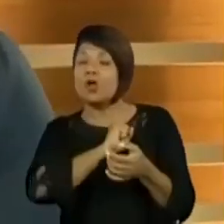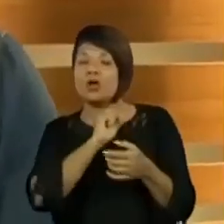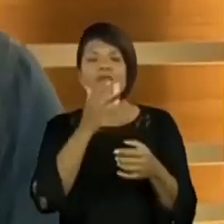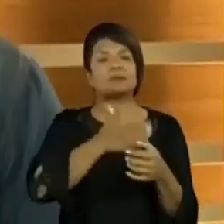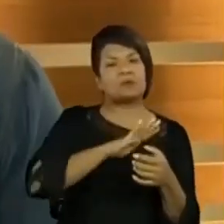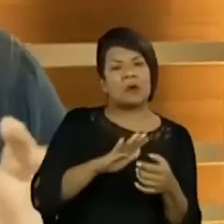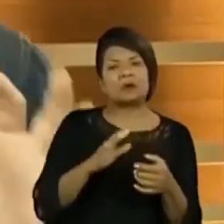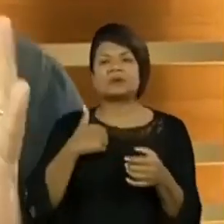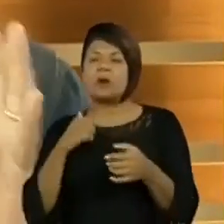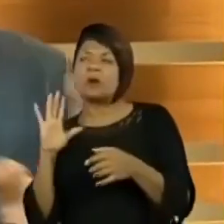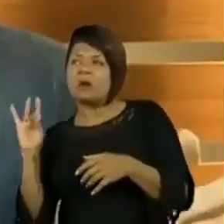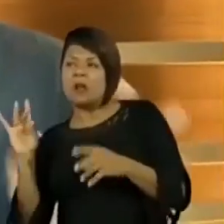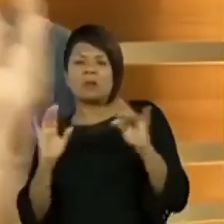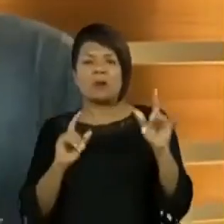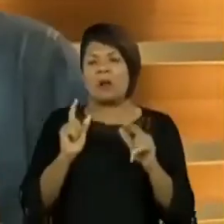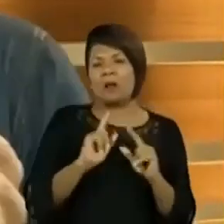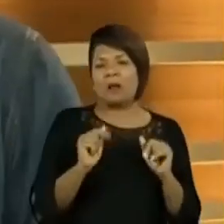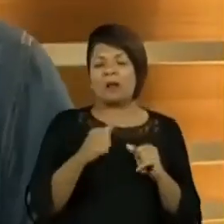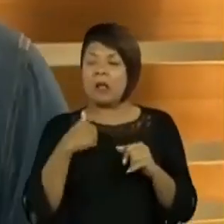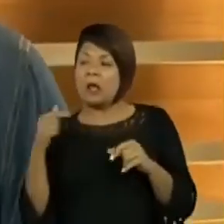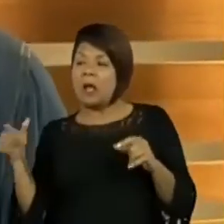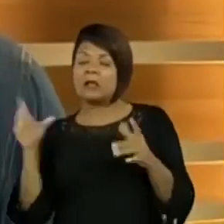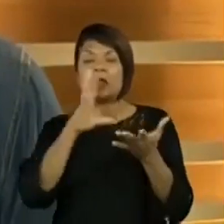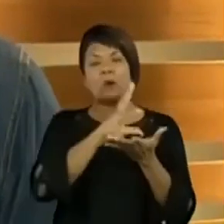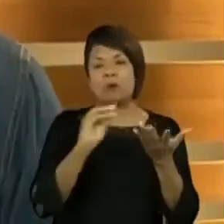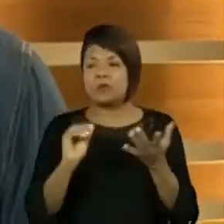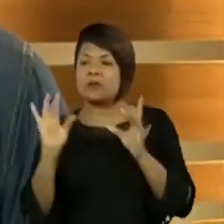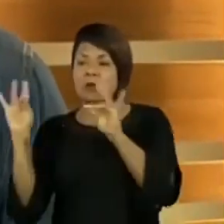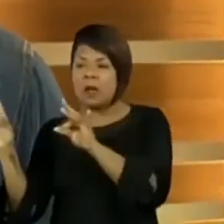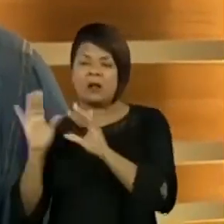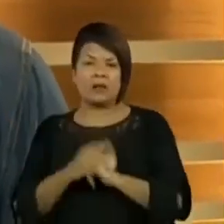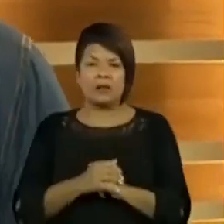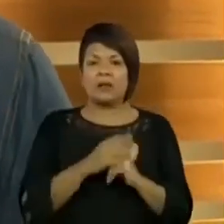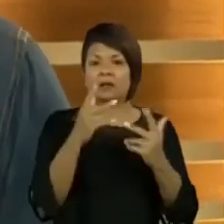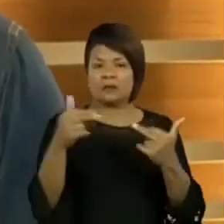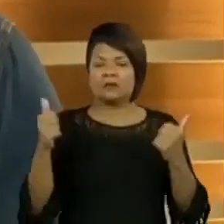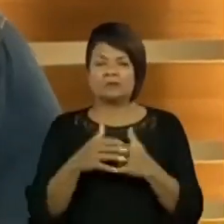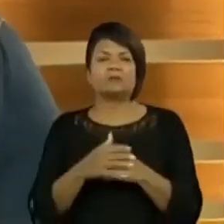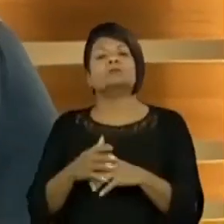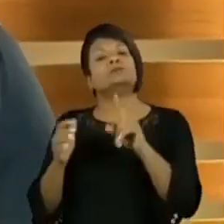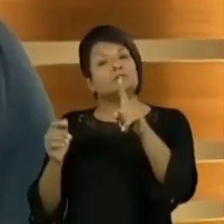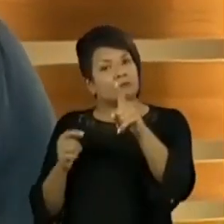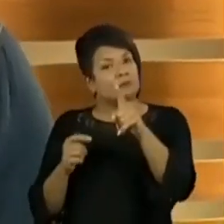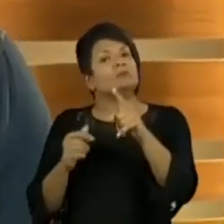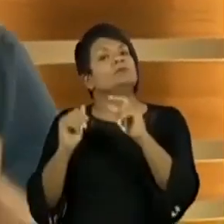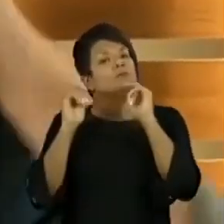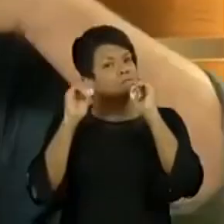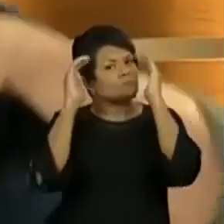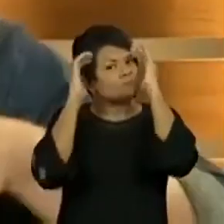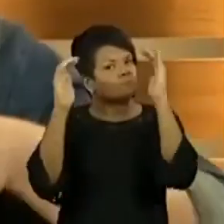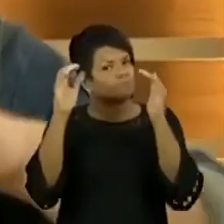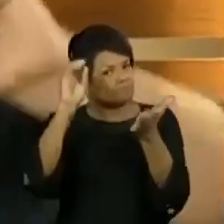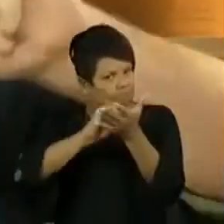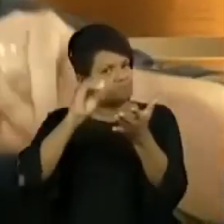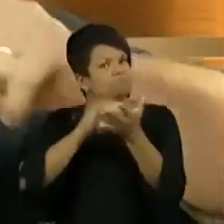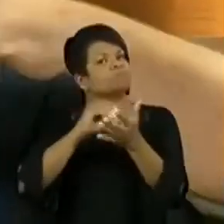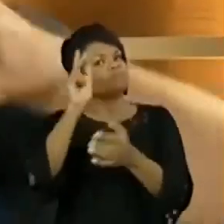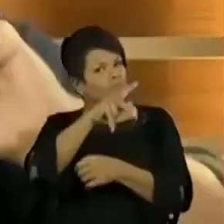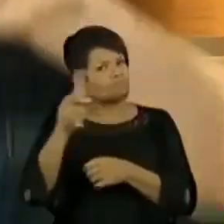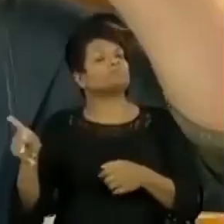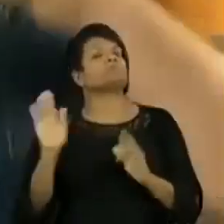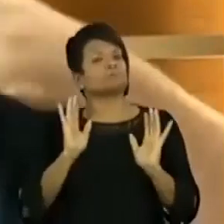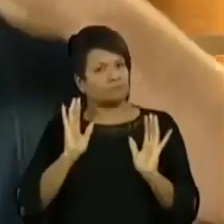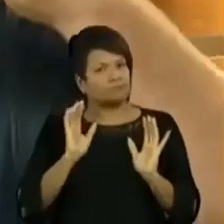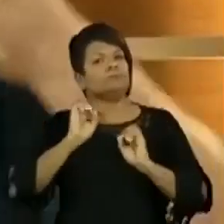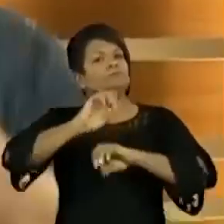copia e cola. Ou quem viu meu comentário, copia e cola. Olha, isso mostra, diz respeito para com os professores que